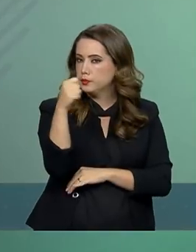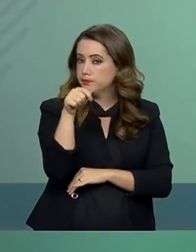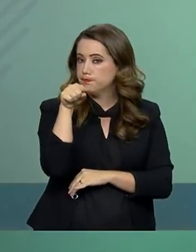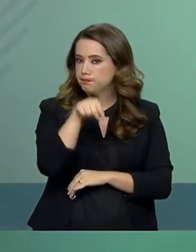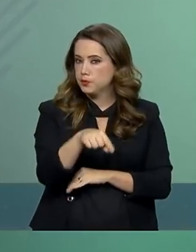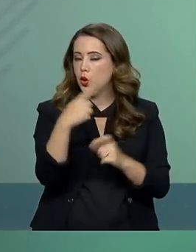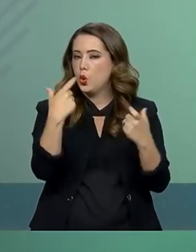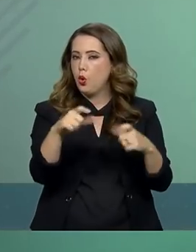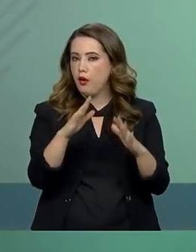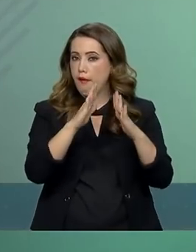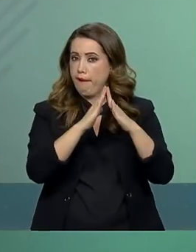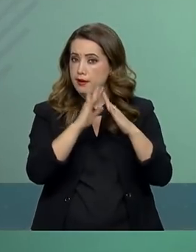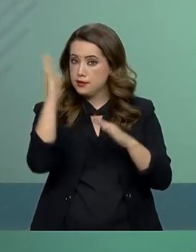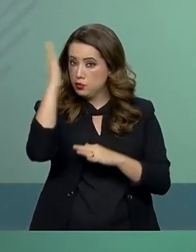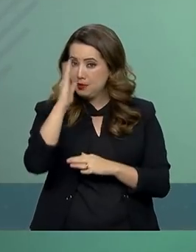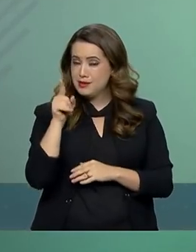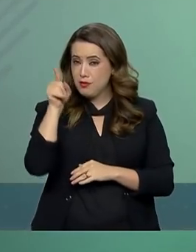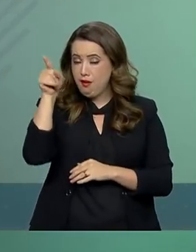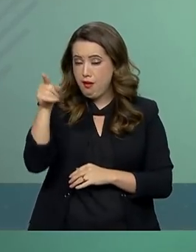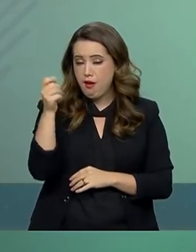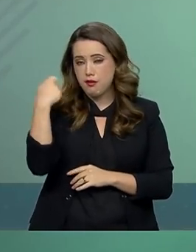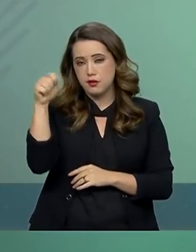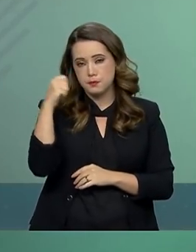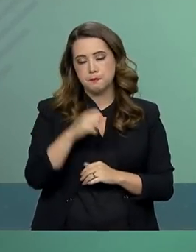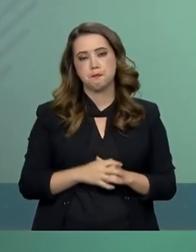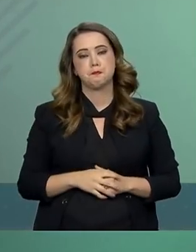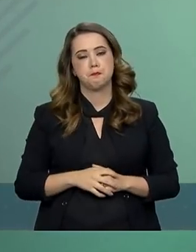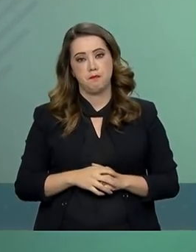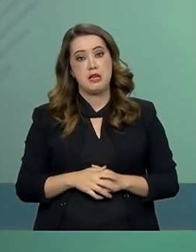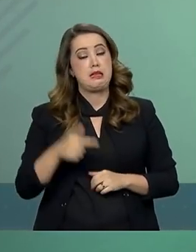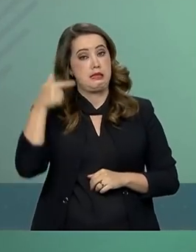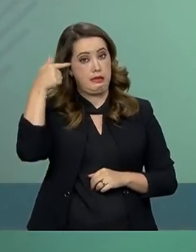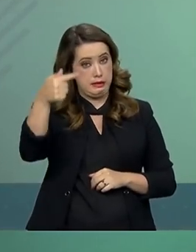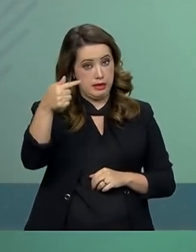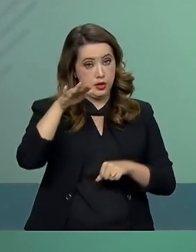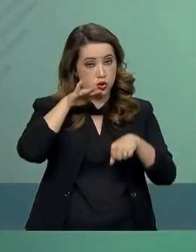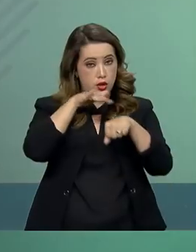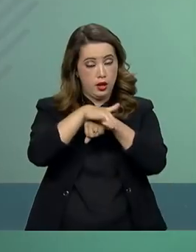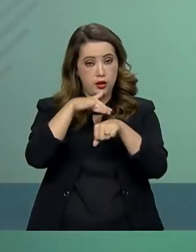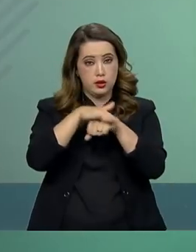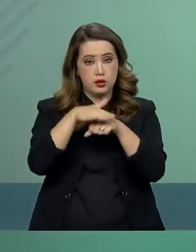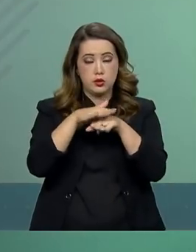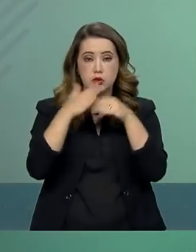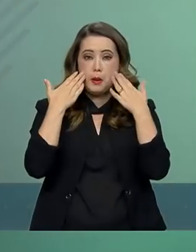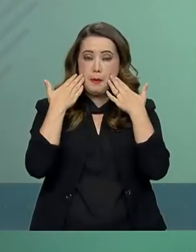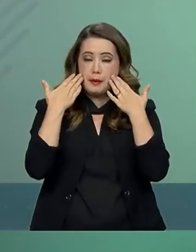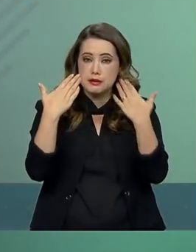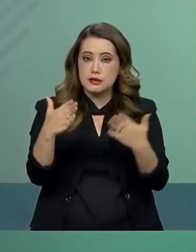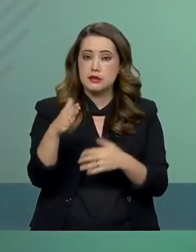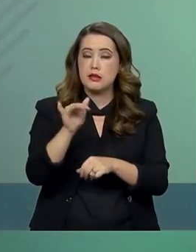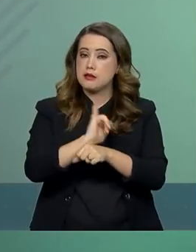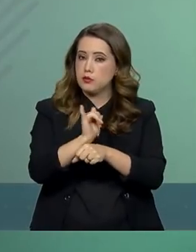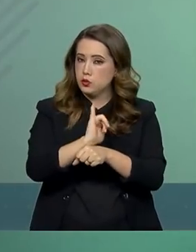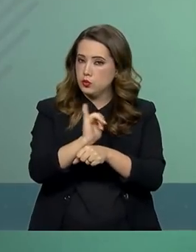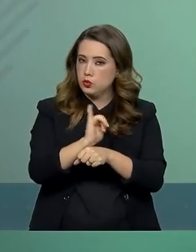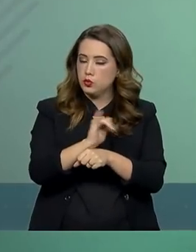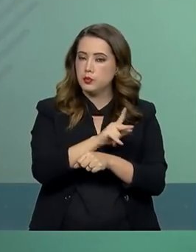Como de costume, às quintas-feiras, às 19h, transmissão da live do senhor presidente.